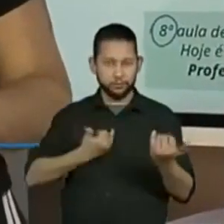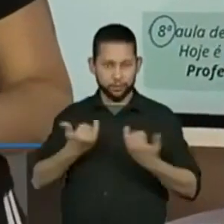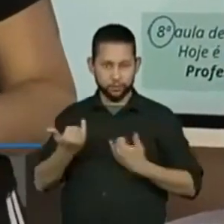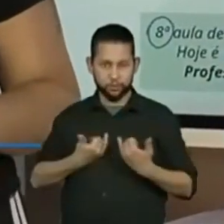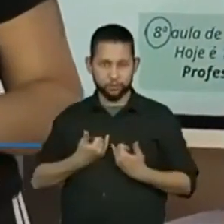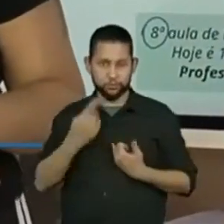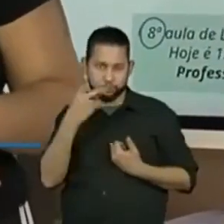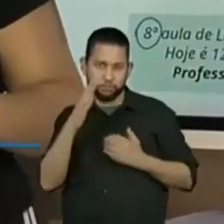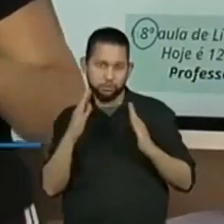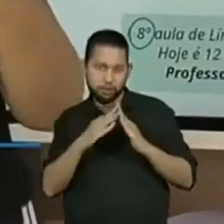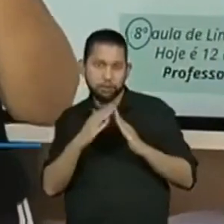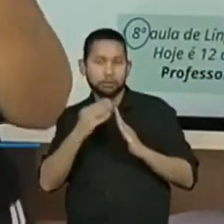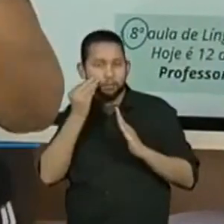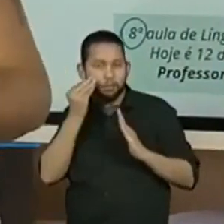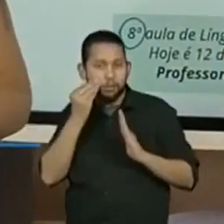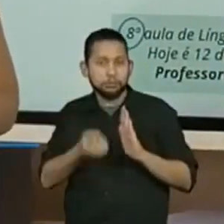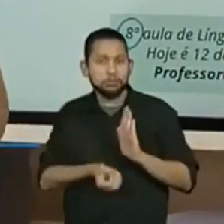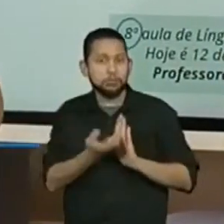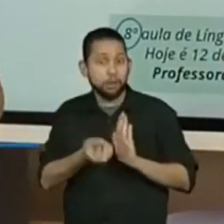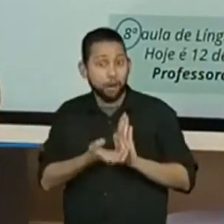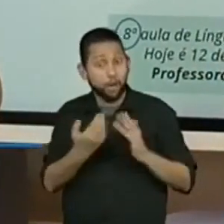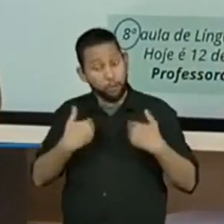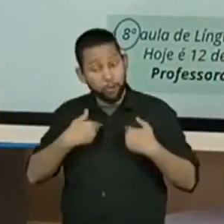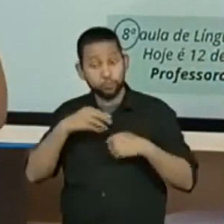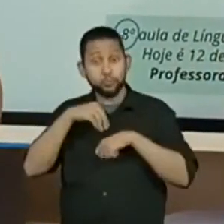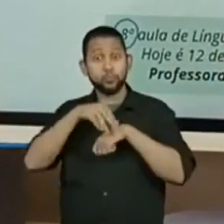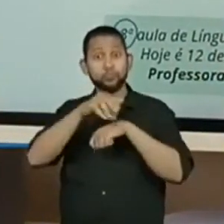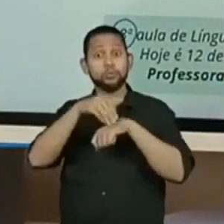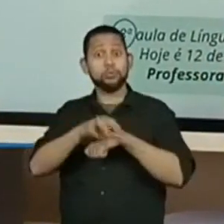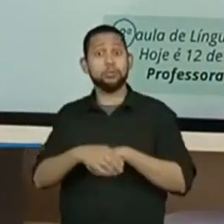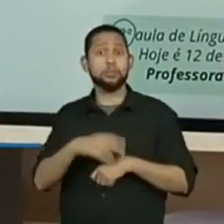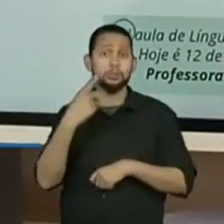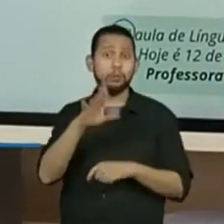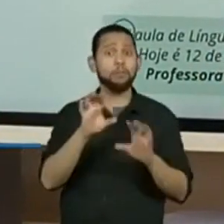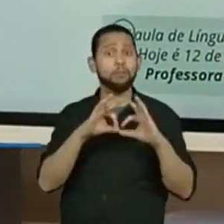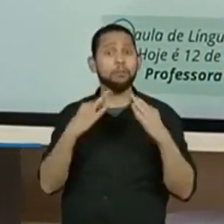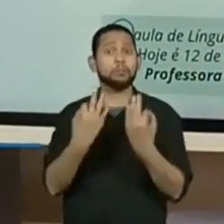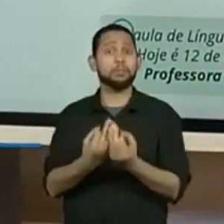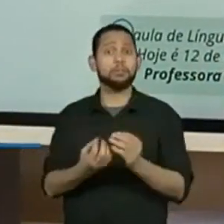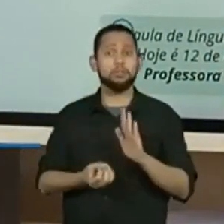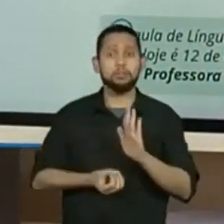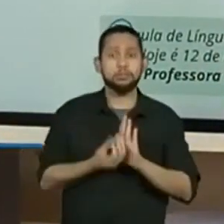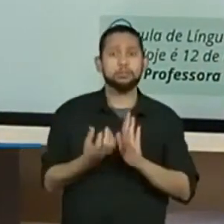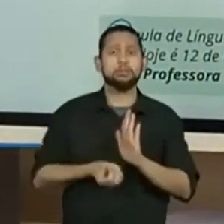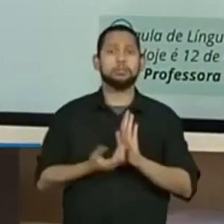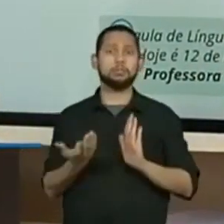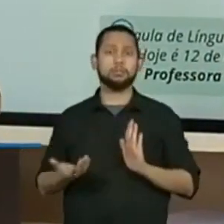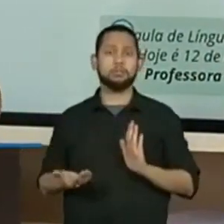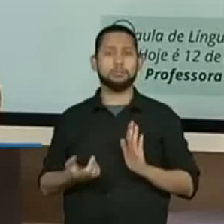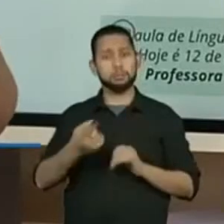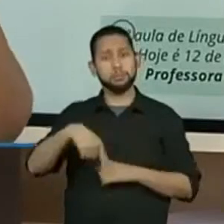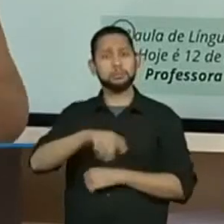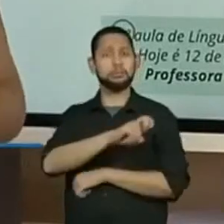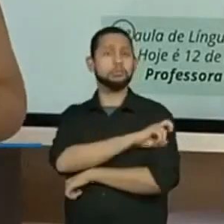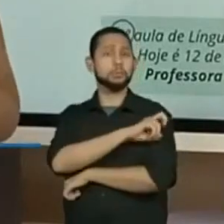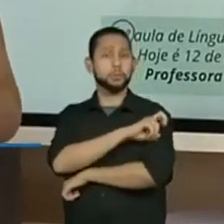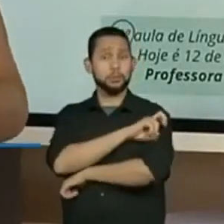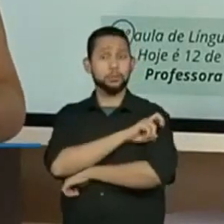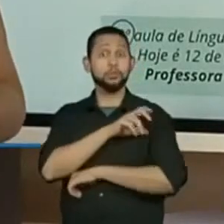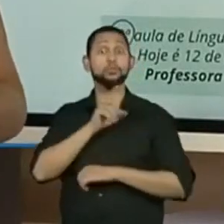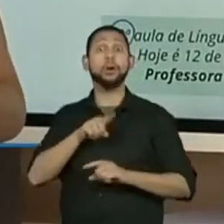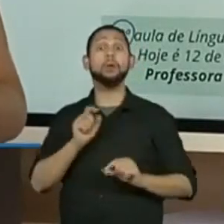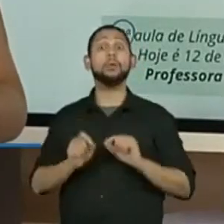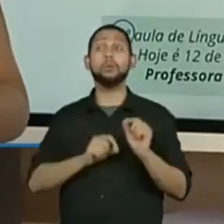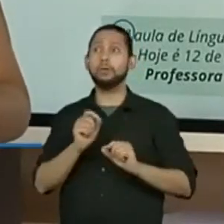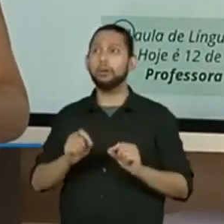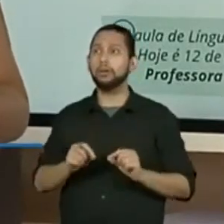um sarau também. Eu também já dei sugestão para que vocês preparassem com a família de vocês. Minha galerinha do quinto ano já estava